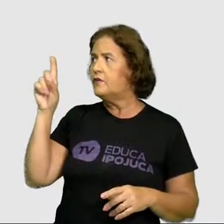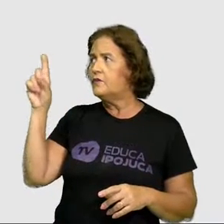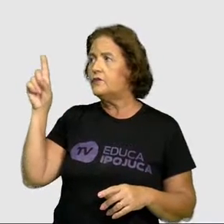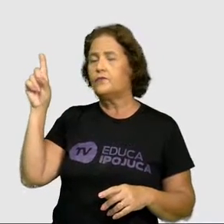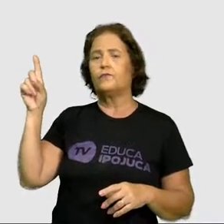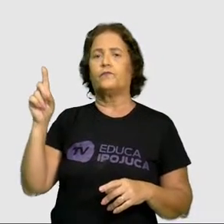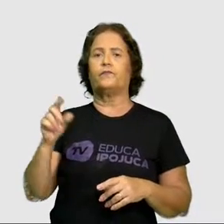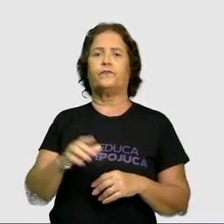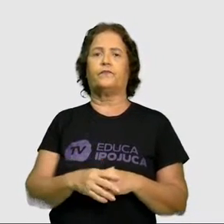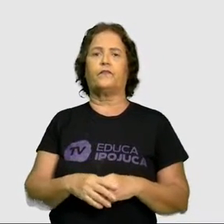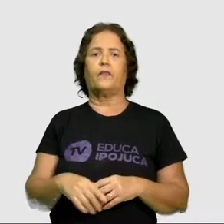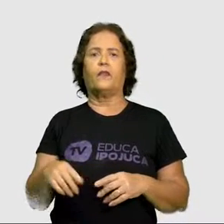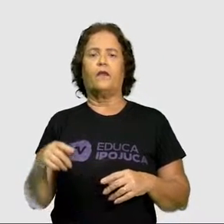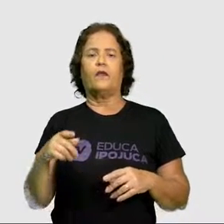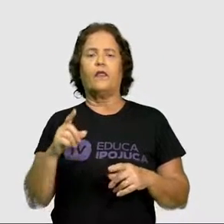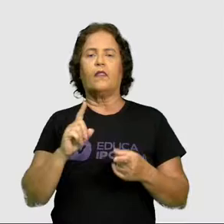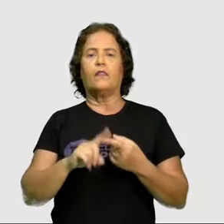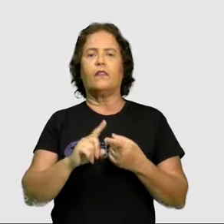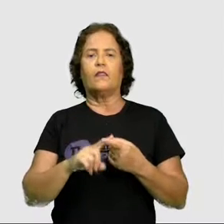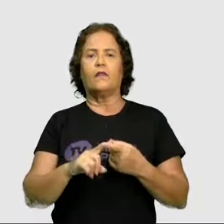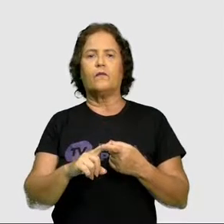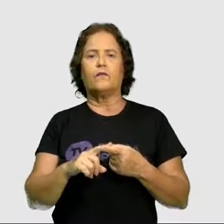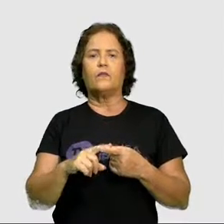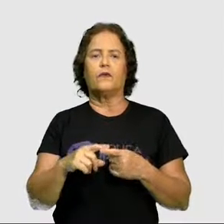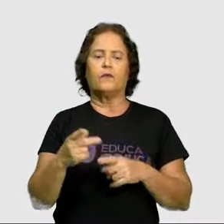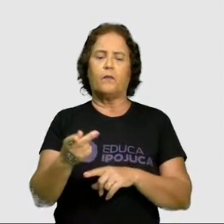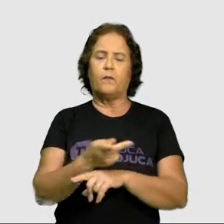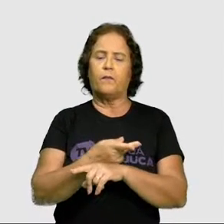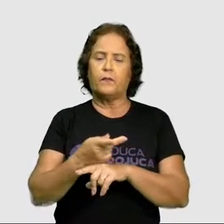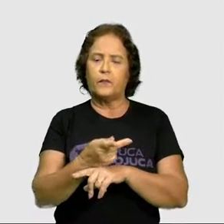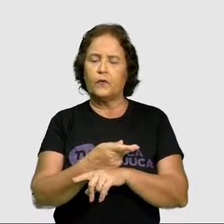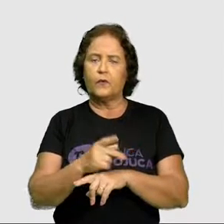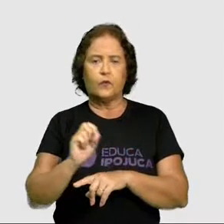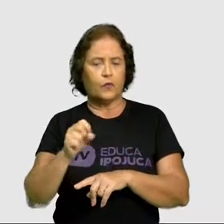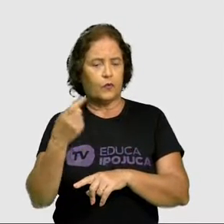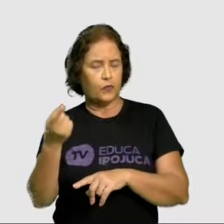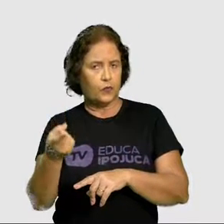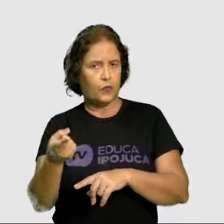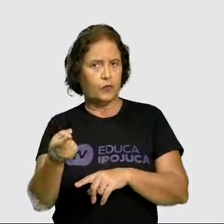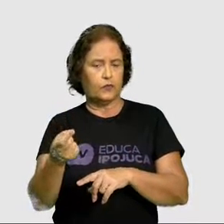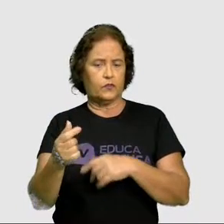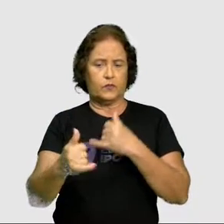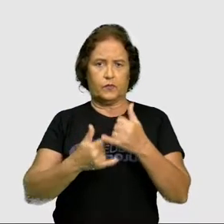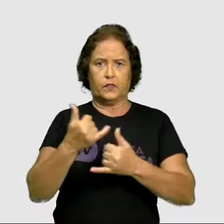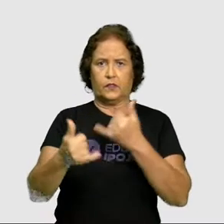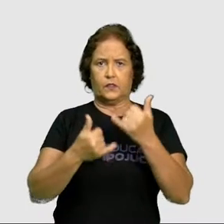busquem também algumas brincadeiras além dessas aqui, configuradas na pintura de Ivan Cruz.